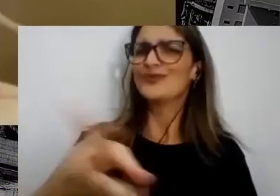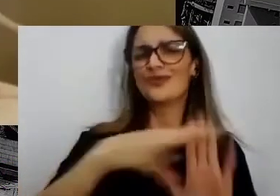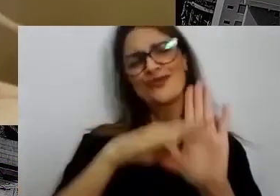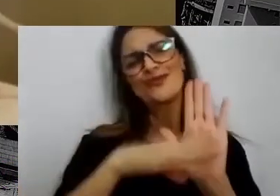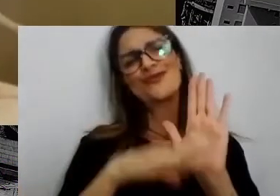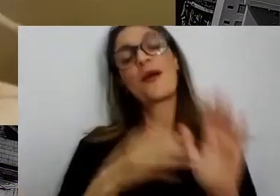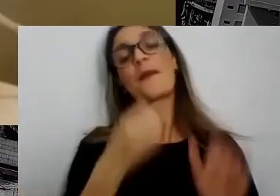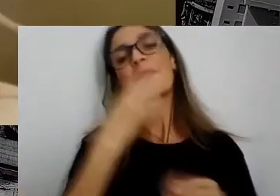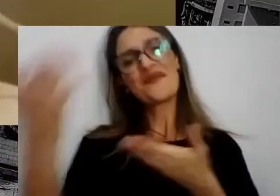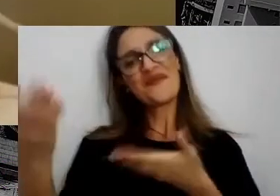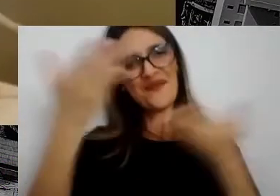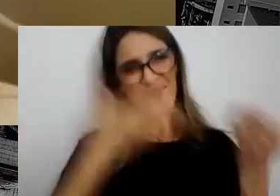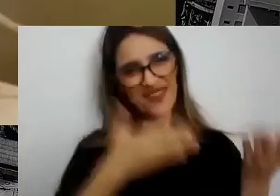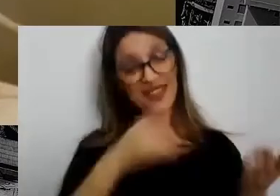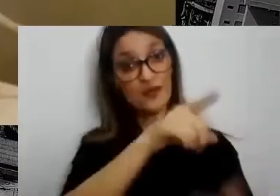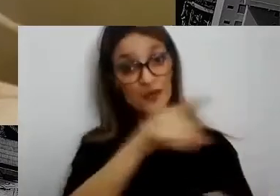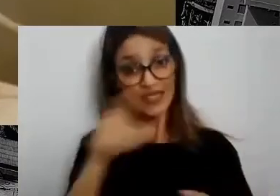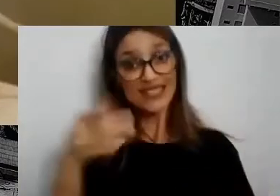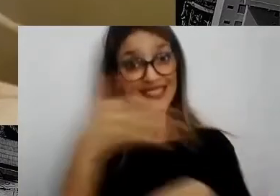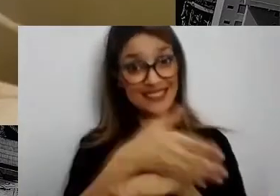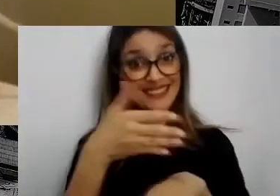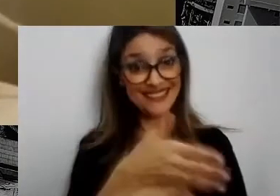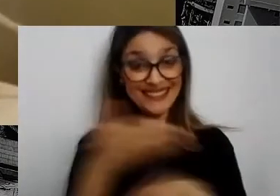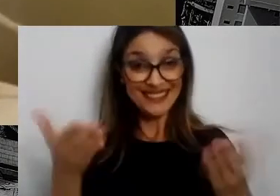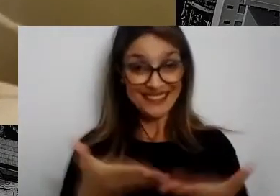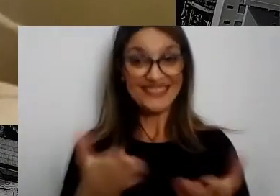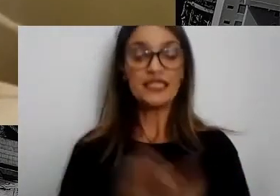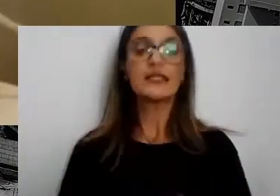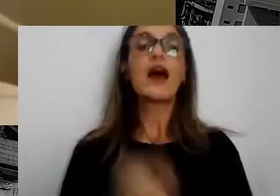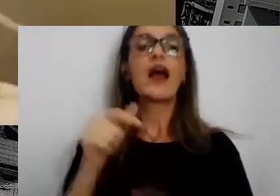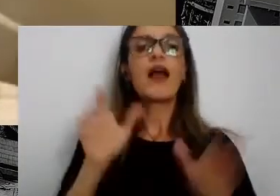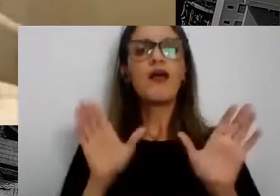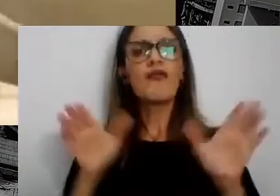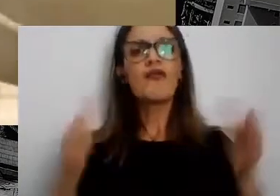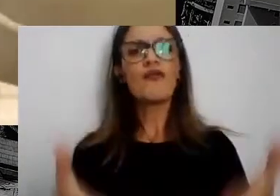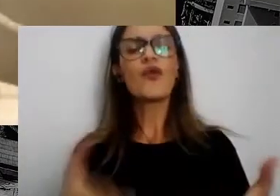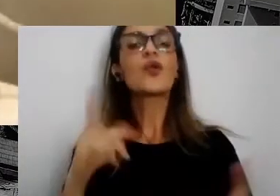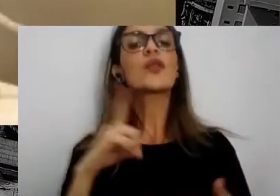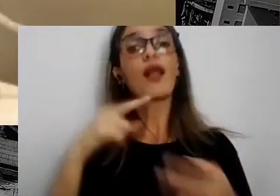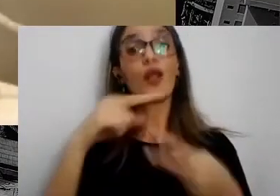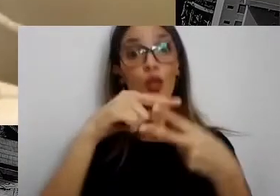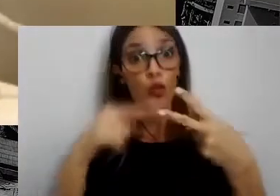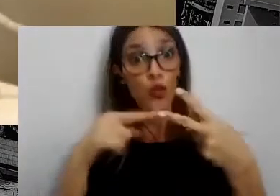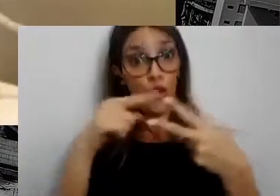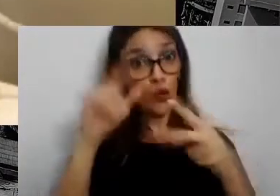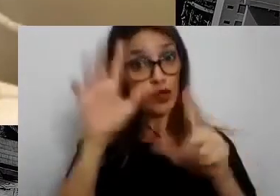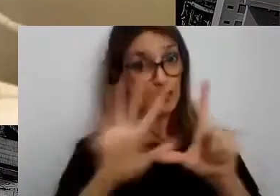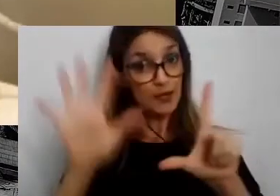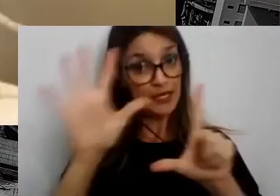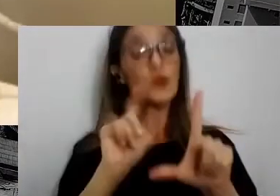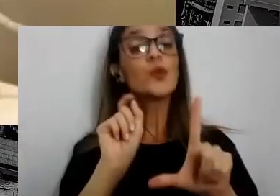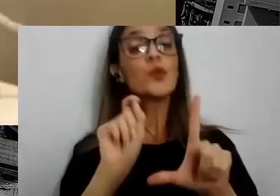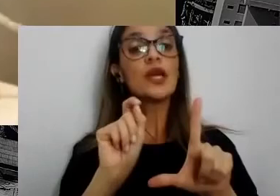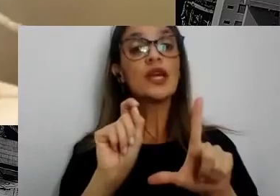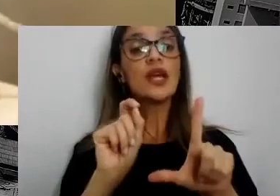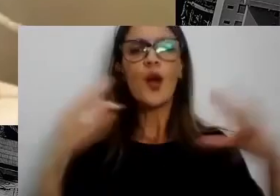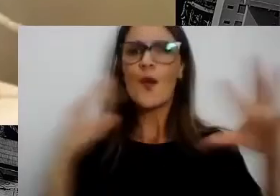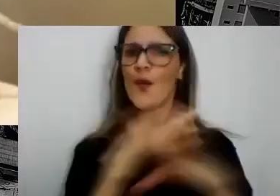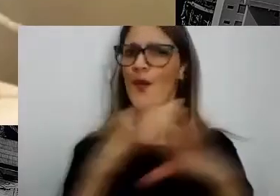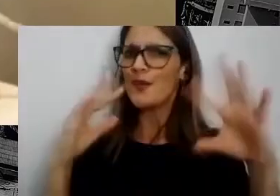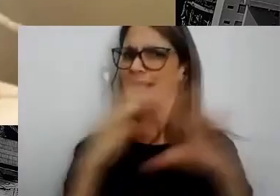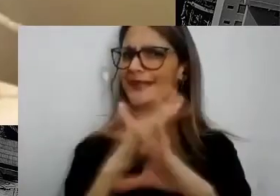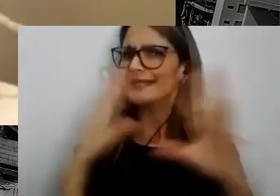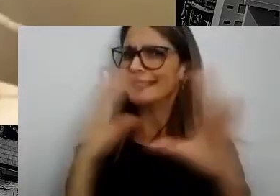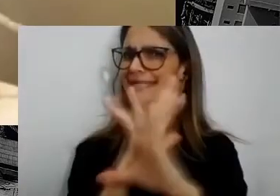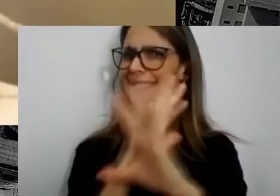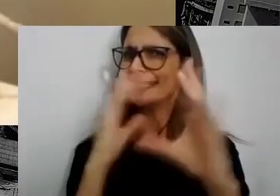chegando agora, a gente vai ter aqui no Fórum Virada Sustentável de hoje mais dois painéis que serão mobilidade pós-pandemia,